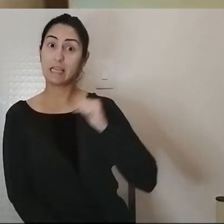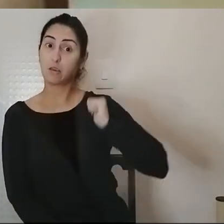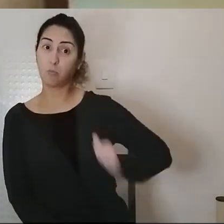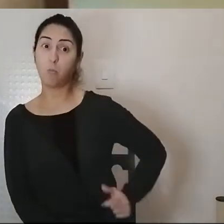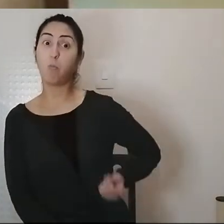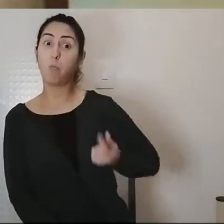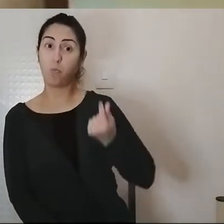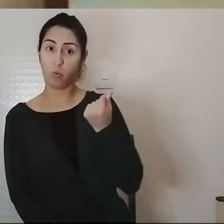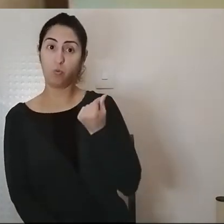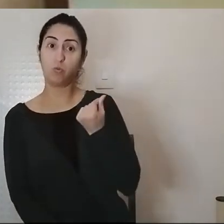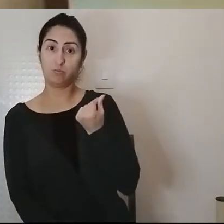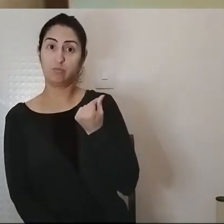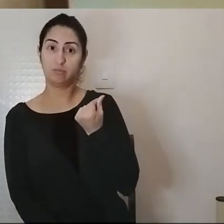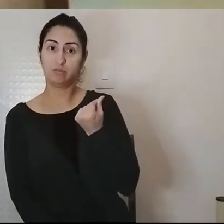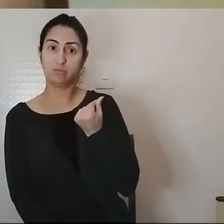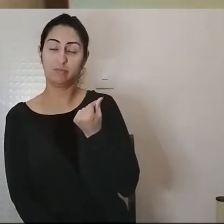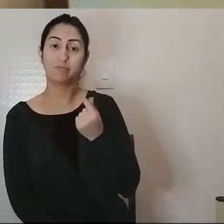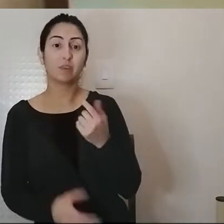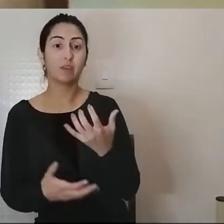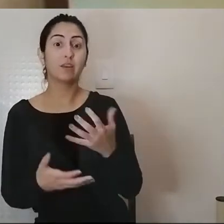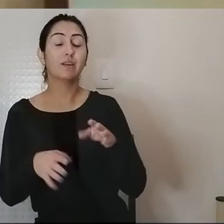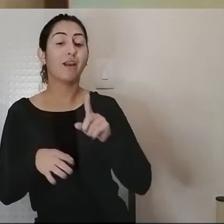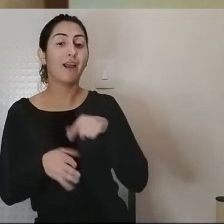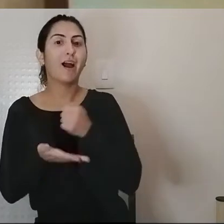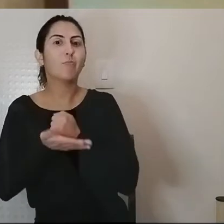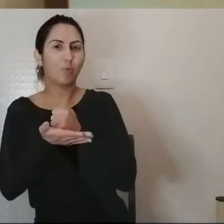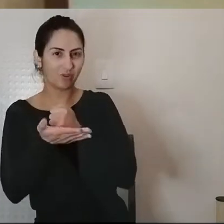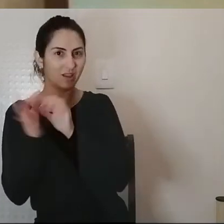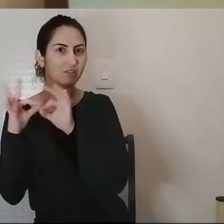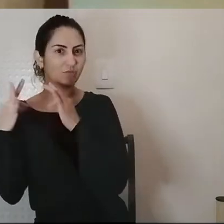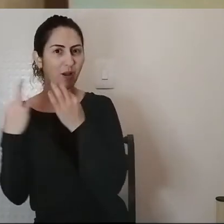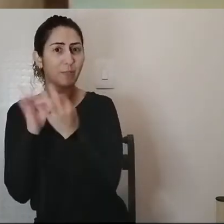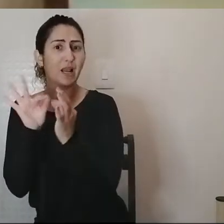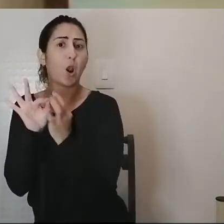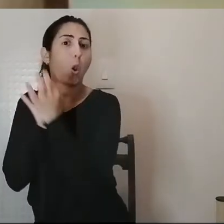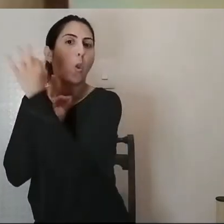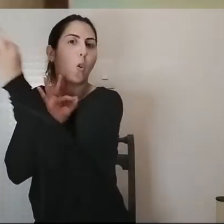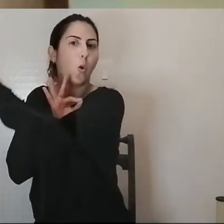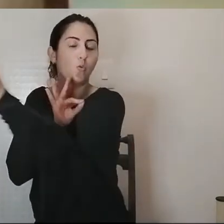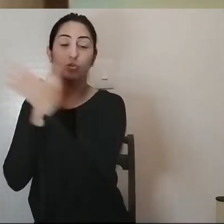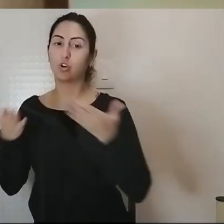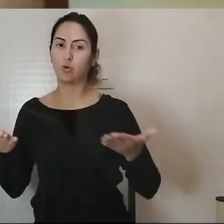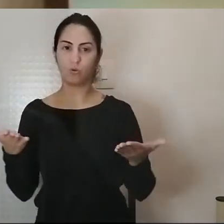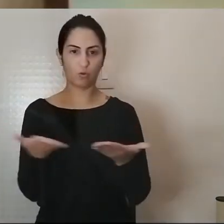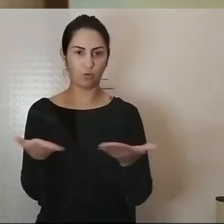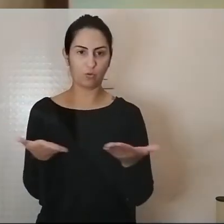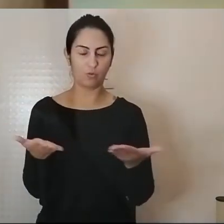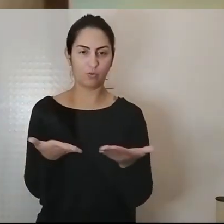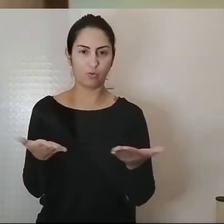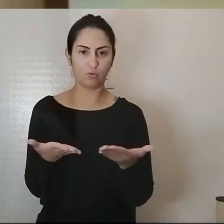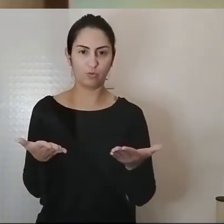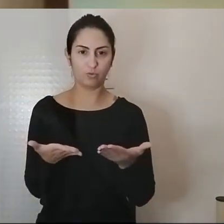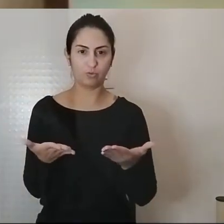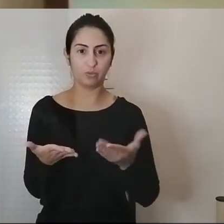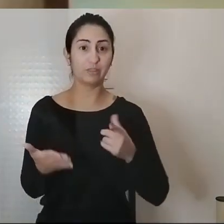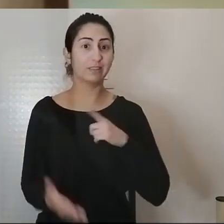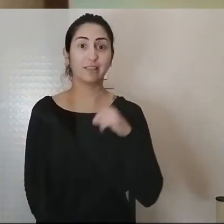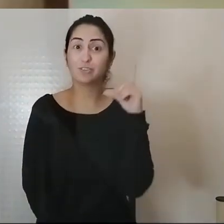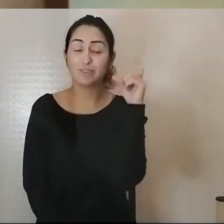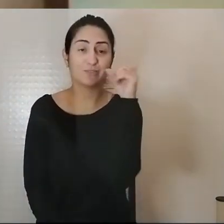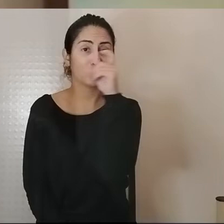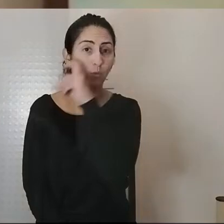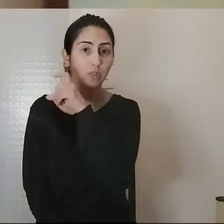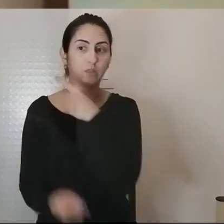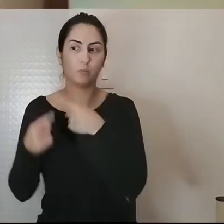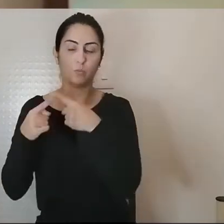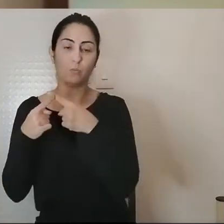parciais e que eram apoiados pelas famílias distantes hoje em dia têm sérias dificuldades os